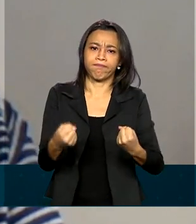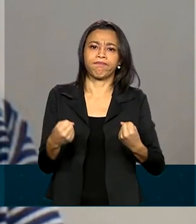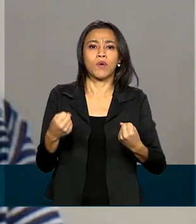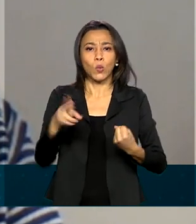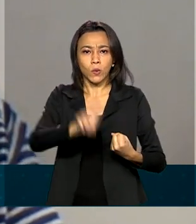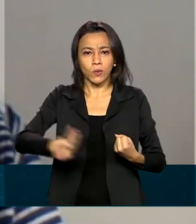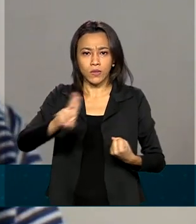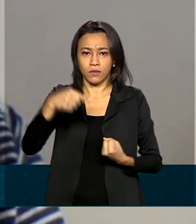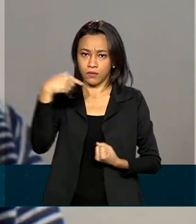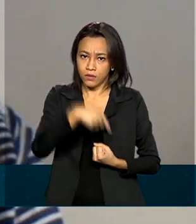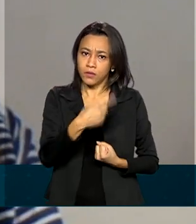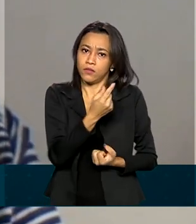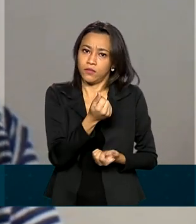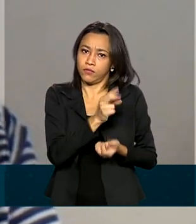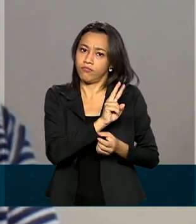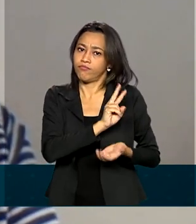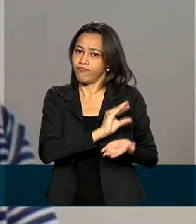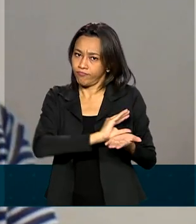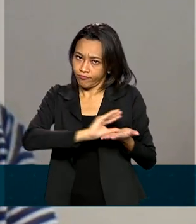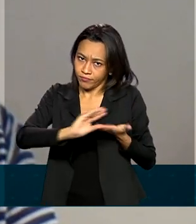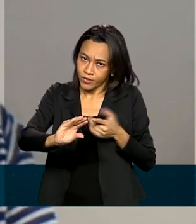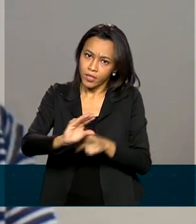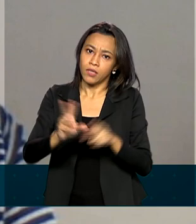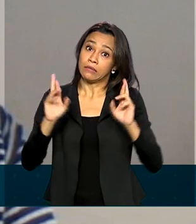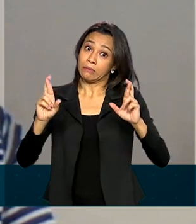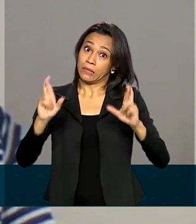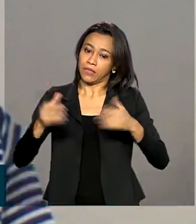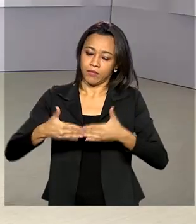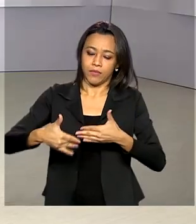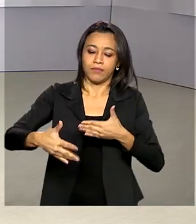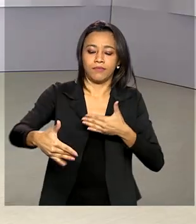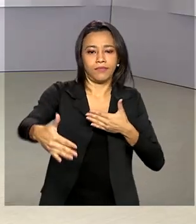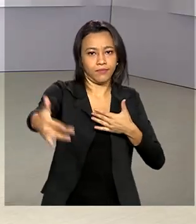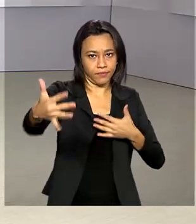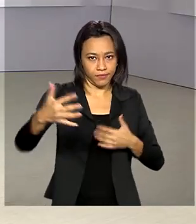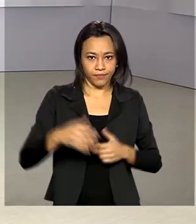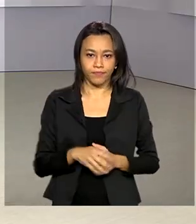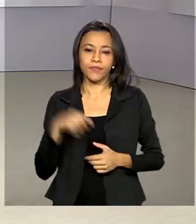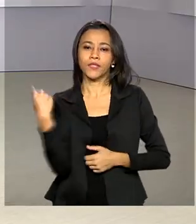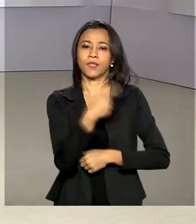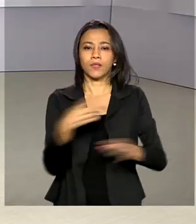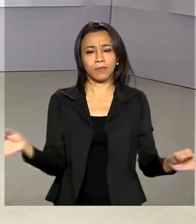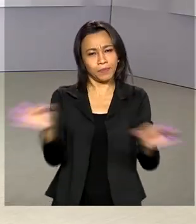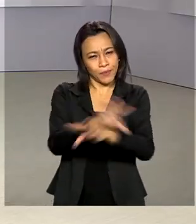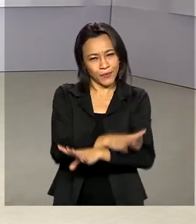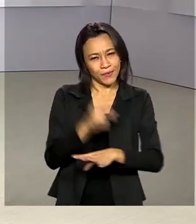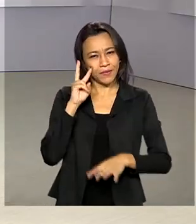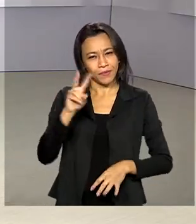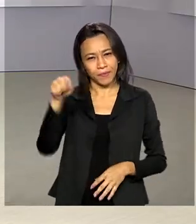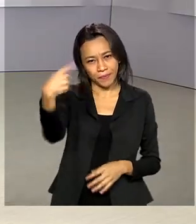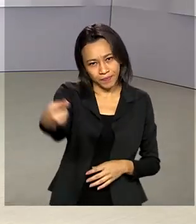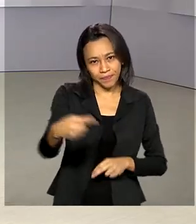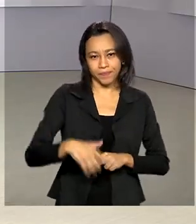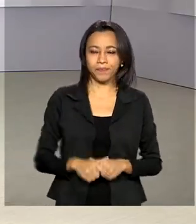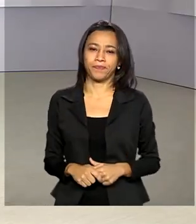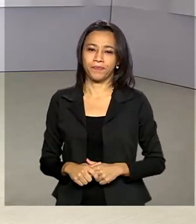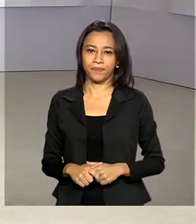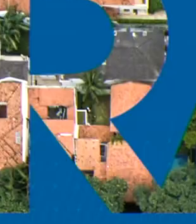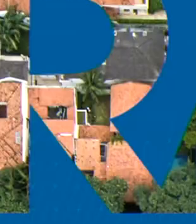que estará disponibilizado. Esperamos nesses próximos dias. A gente fica por aqui. Até a próxima edição.